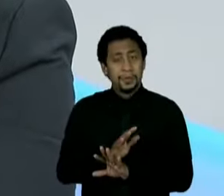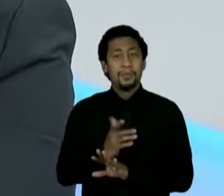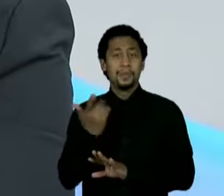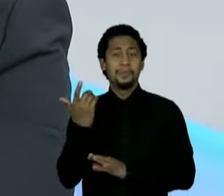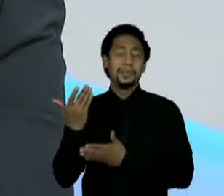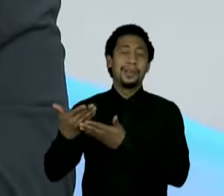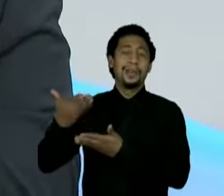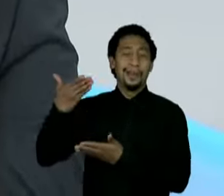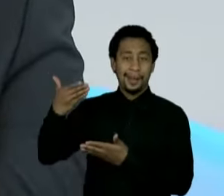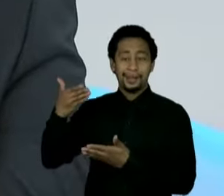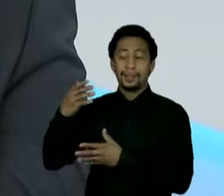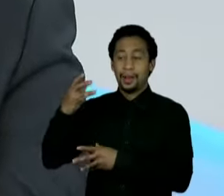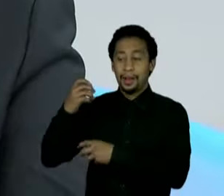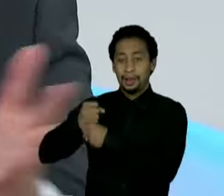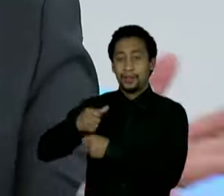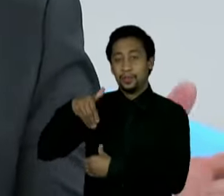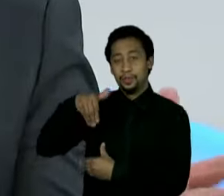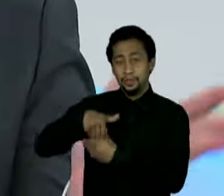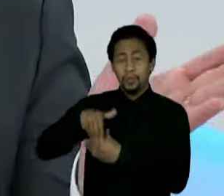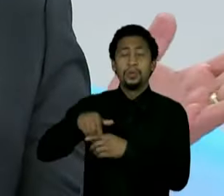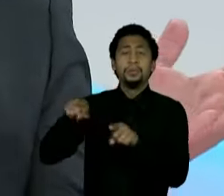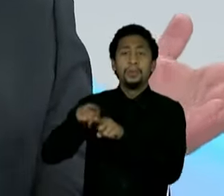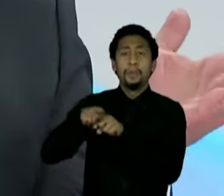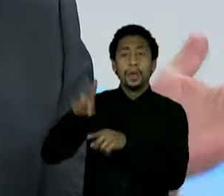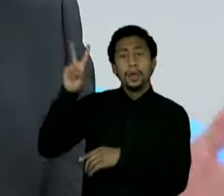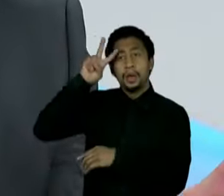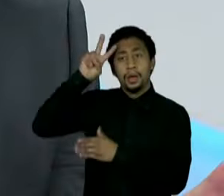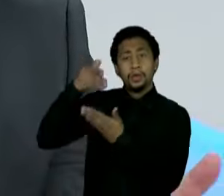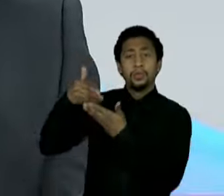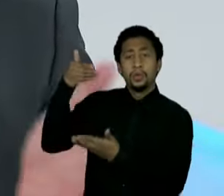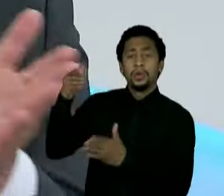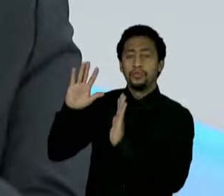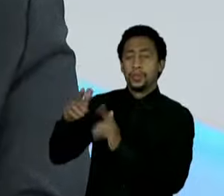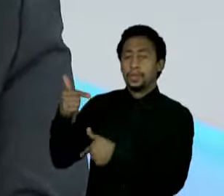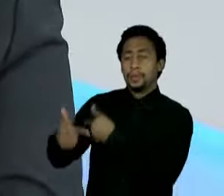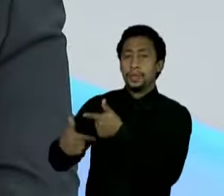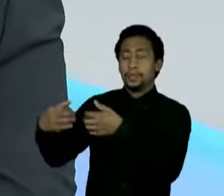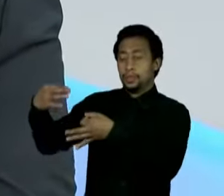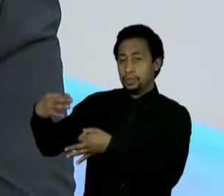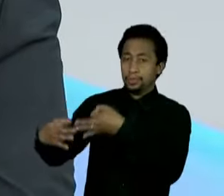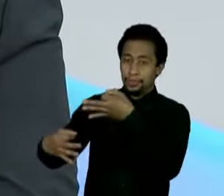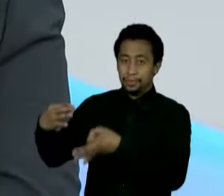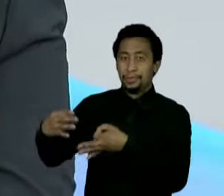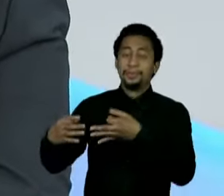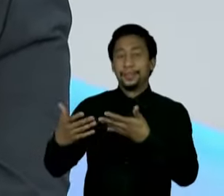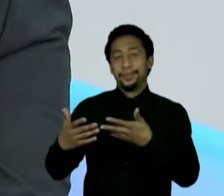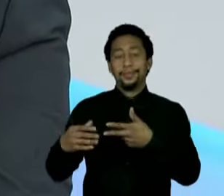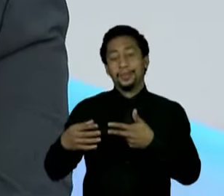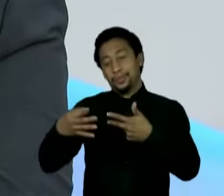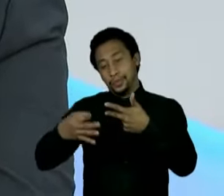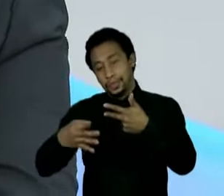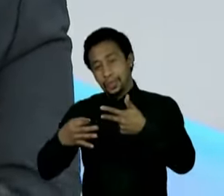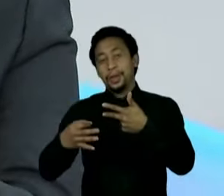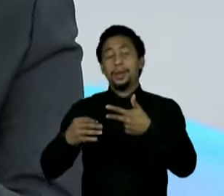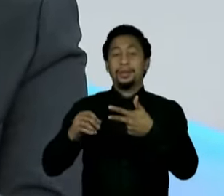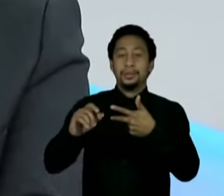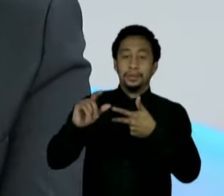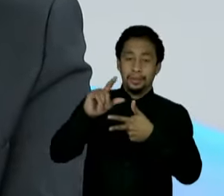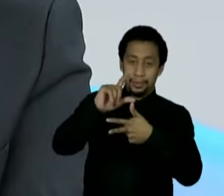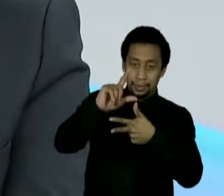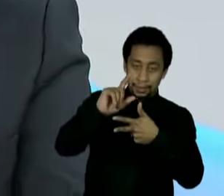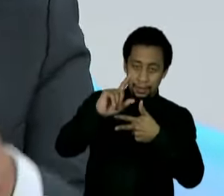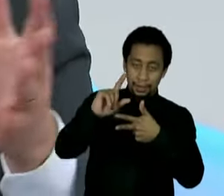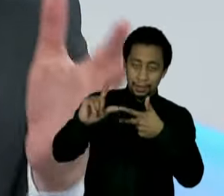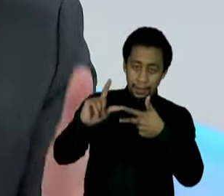votos que tive e pelo meu histórico. Eu tive passagens no Poder Judiciário, no Executivo e no Legislativo. Tive em poderes municipais,